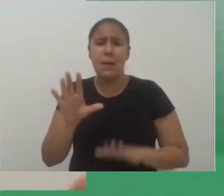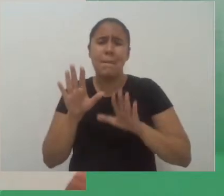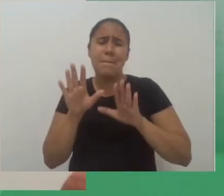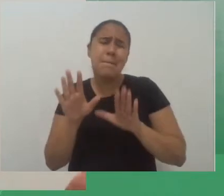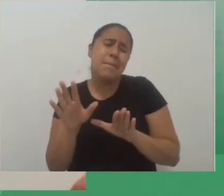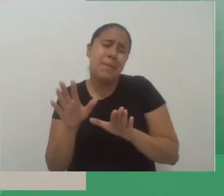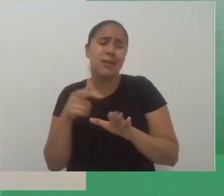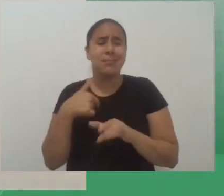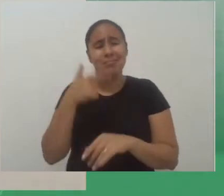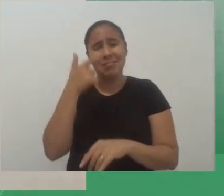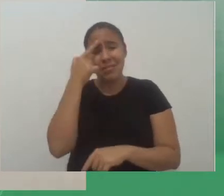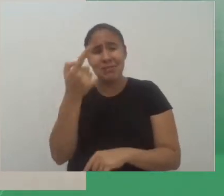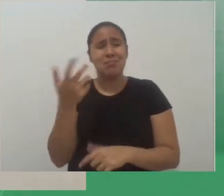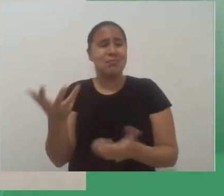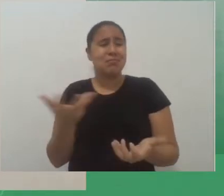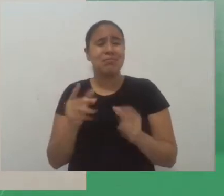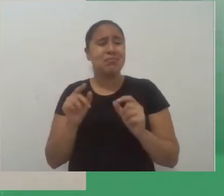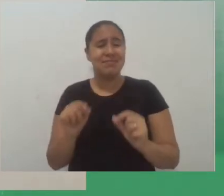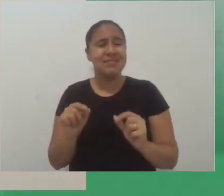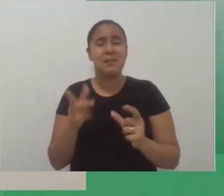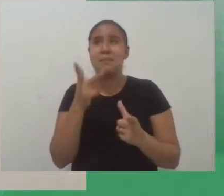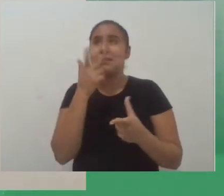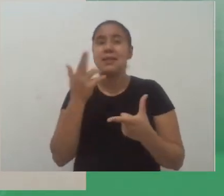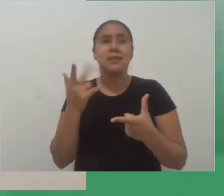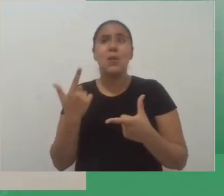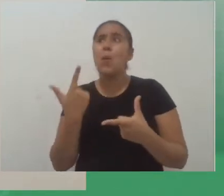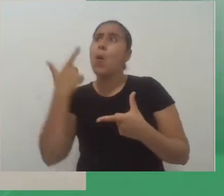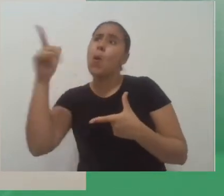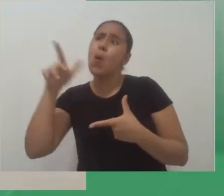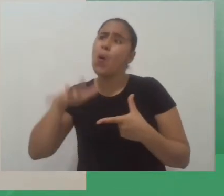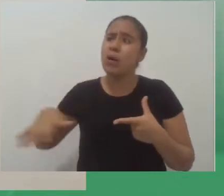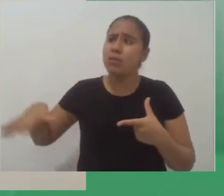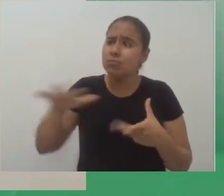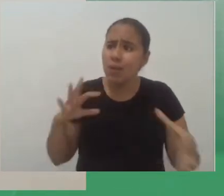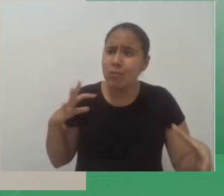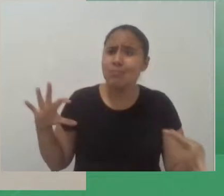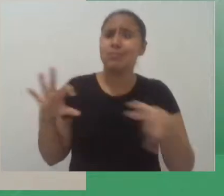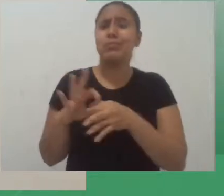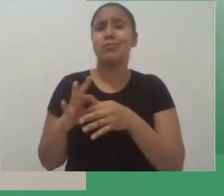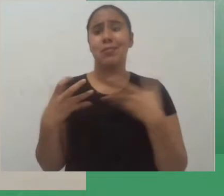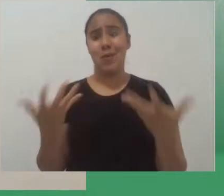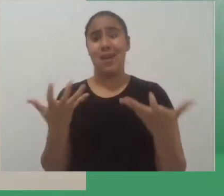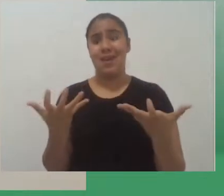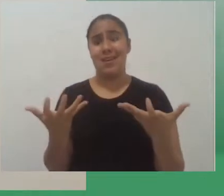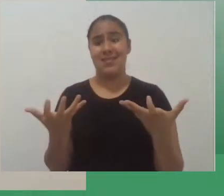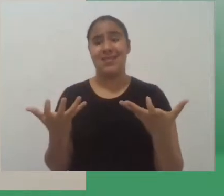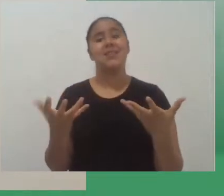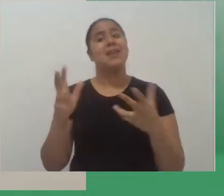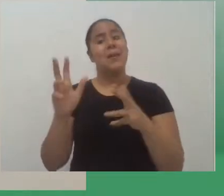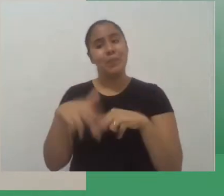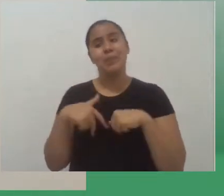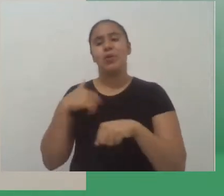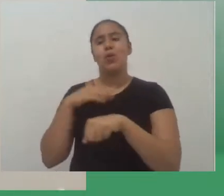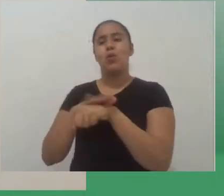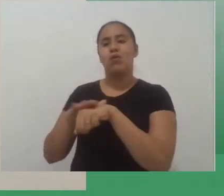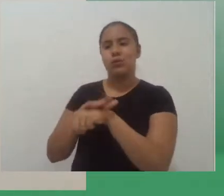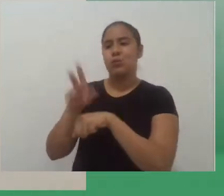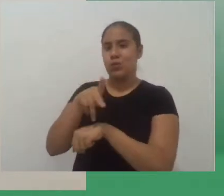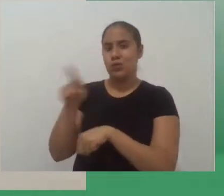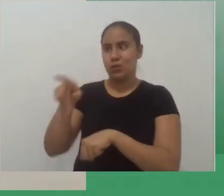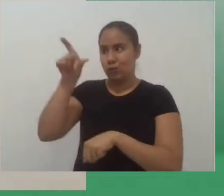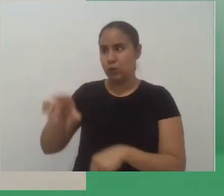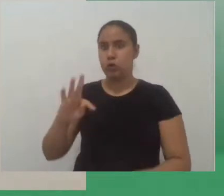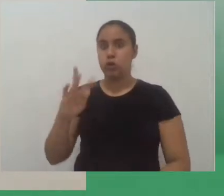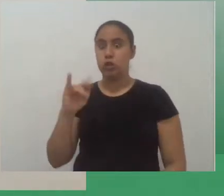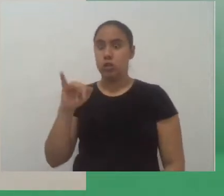fazer uma relação com alguma outra área ou algum outro tema e aí conversando com o professor Tiago que é o meu